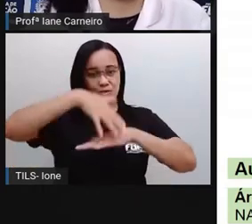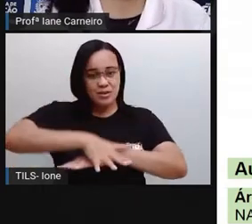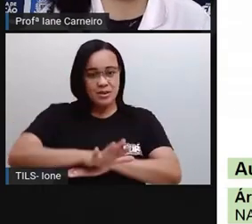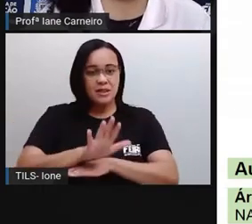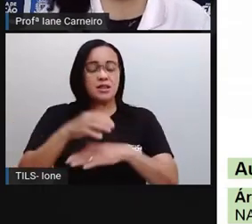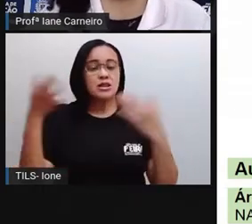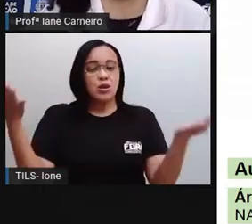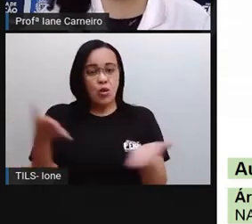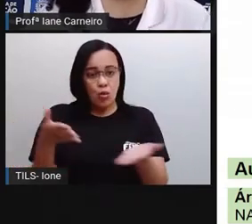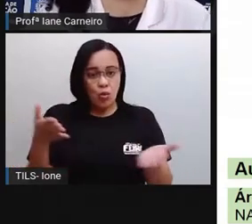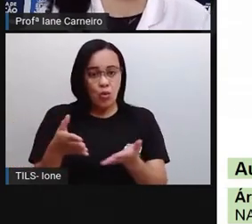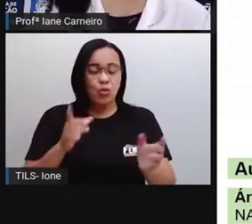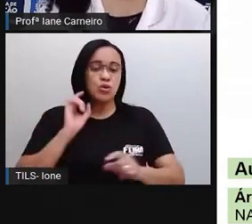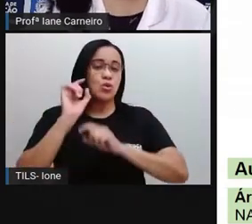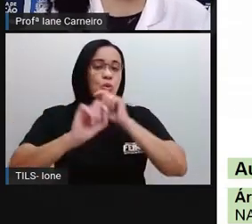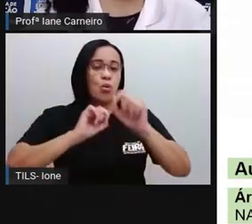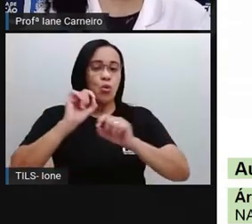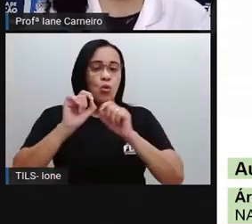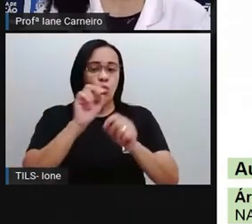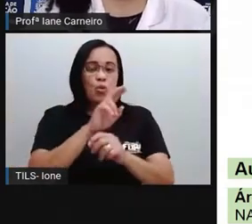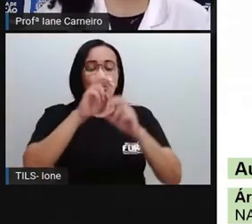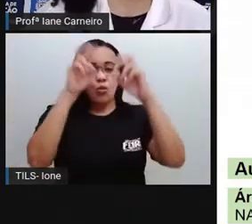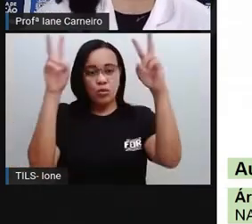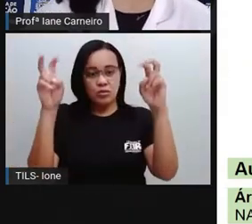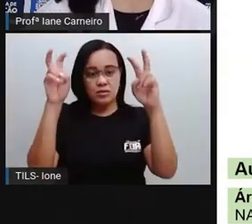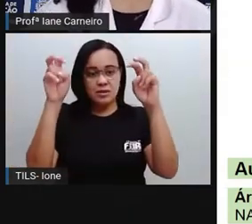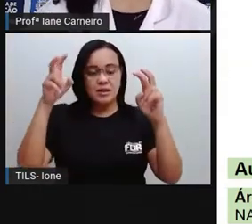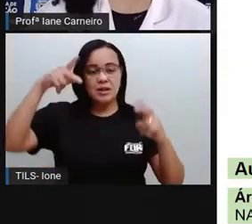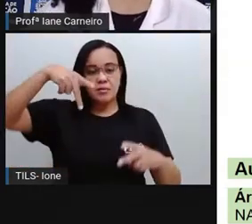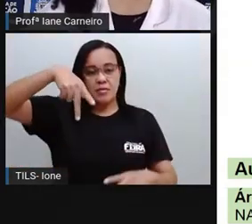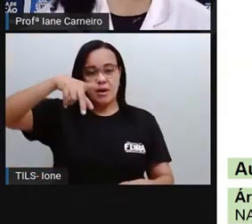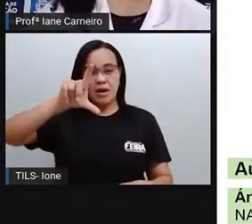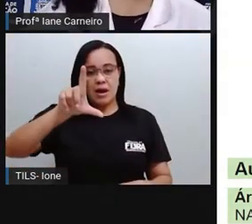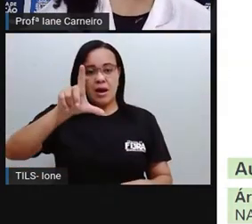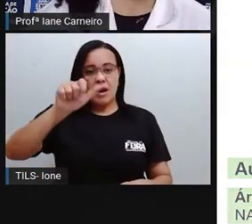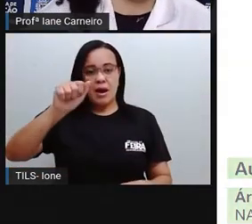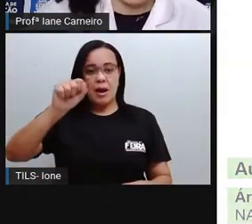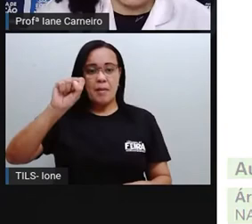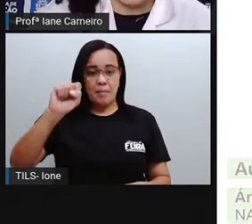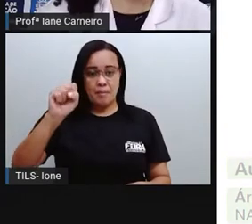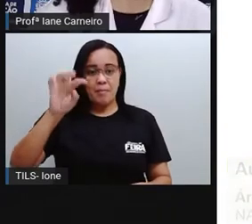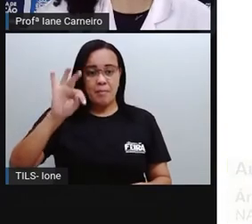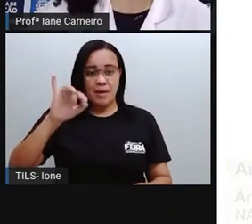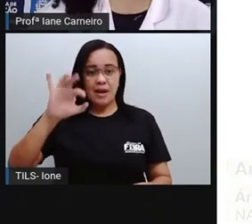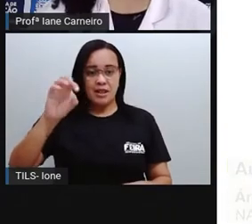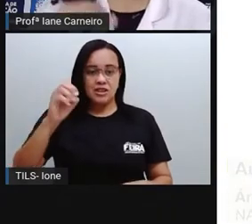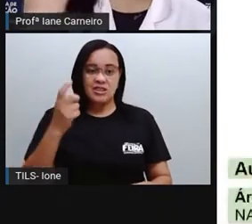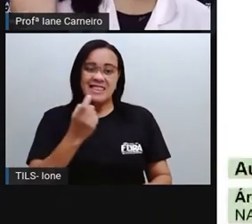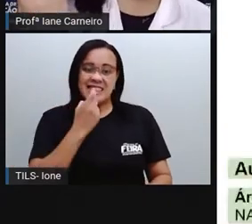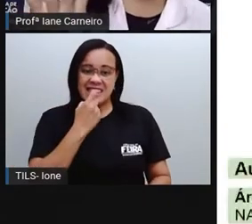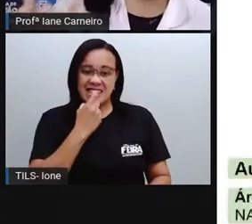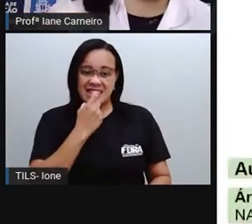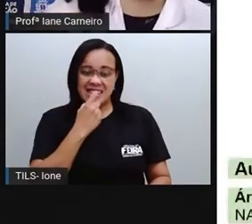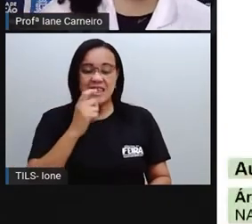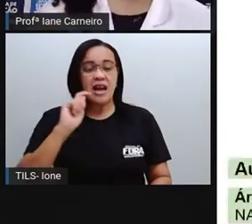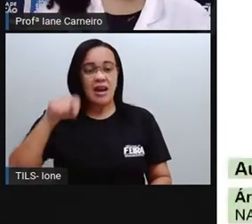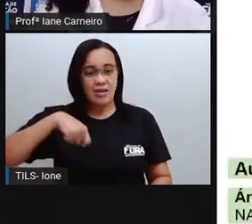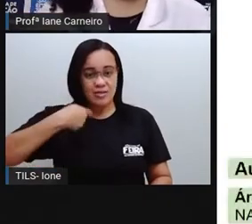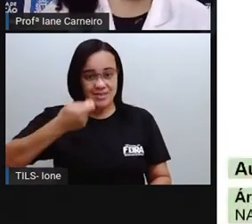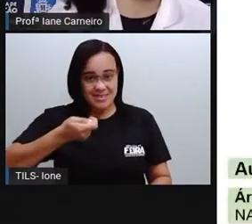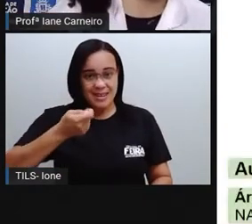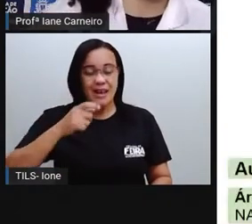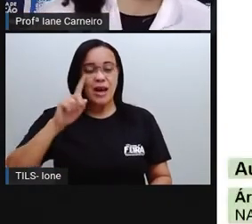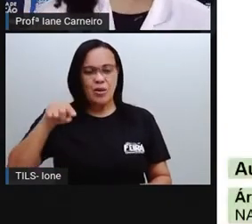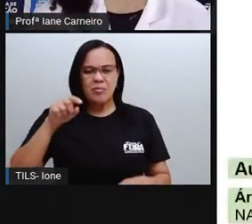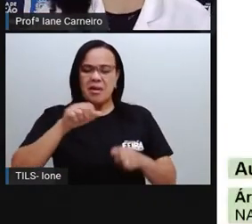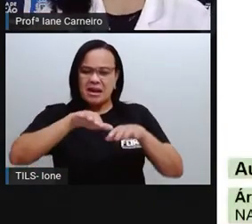plástico, né? Mas não é em qualquer lugar, não é o plástico que está lá na sua bicicleta, não é o plástico que está aí na sua